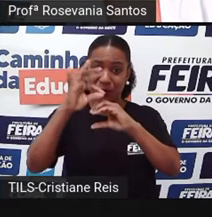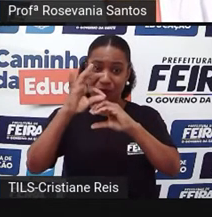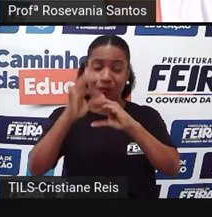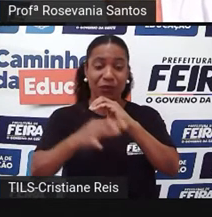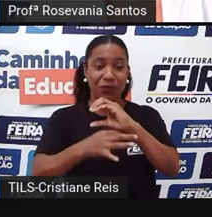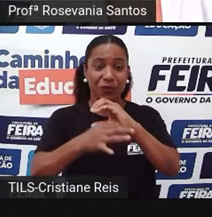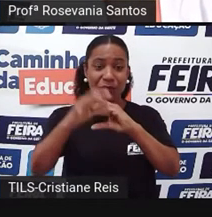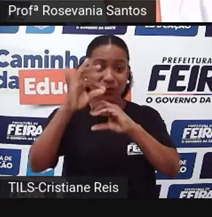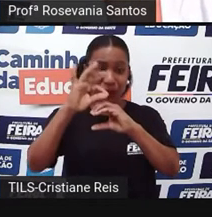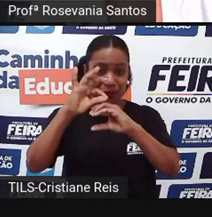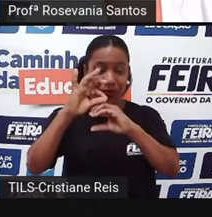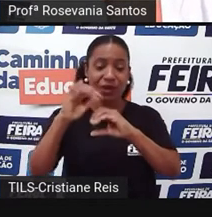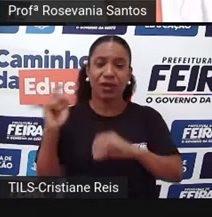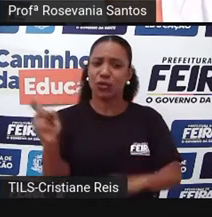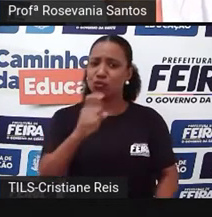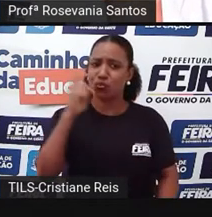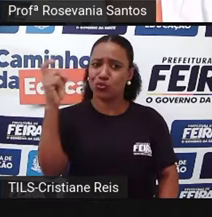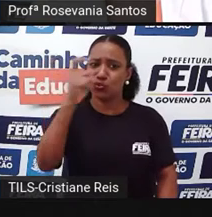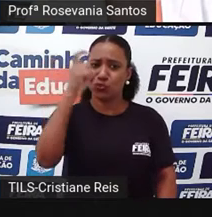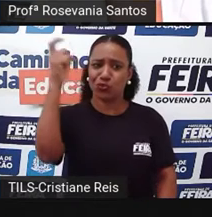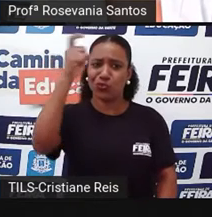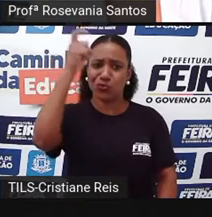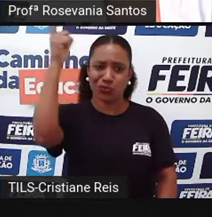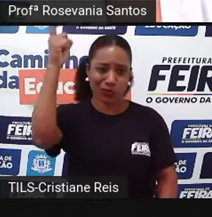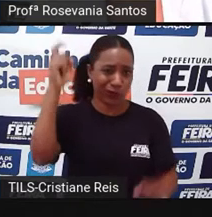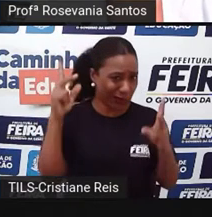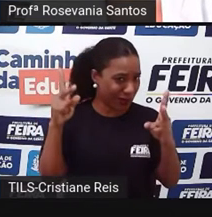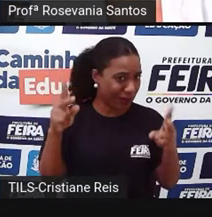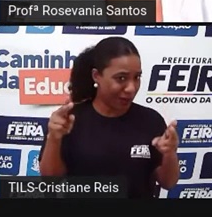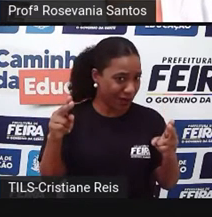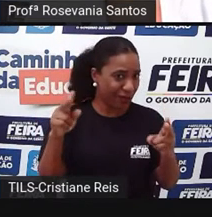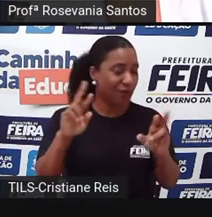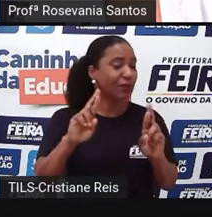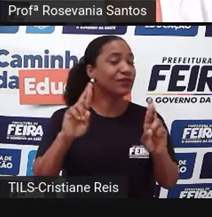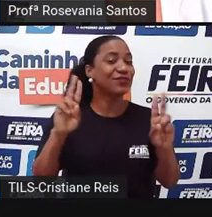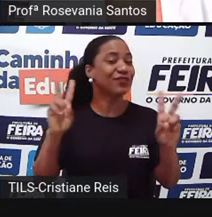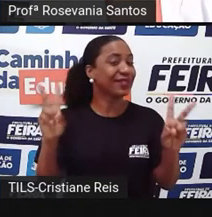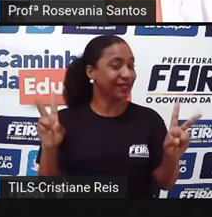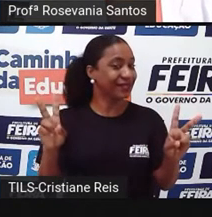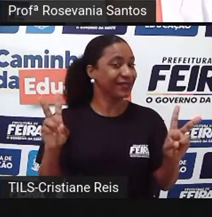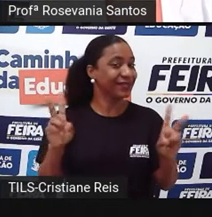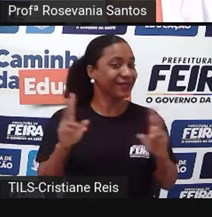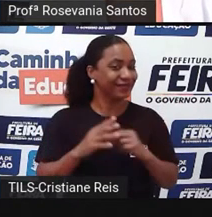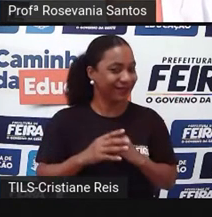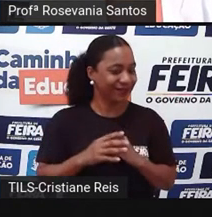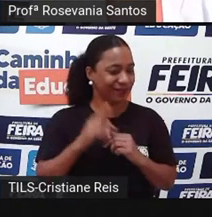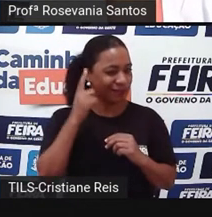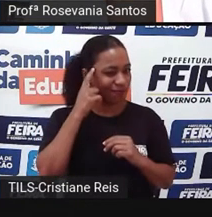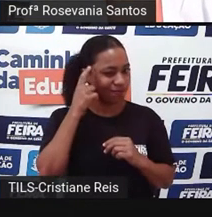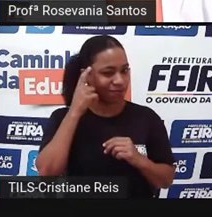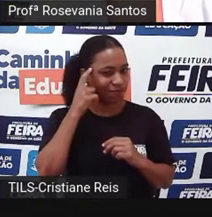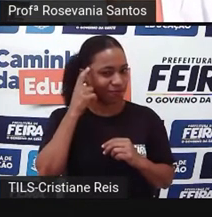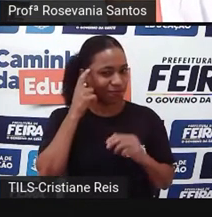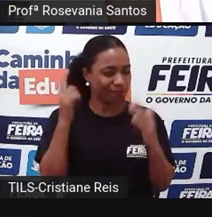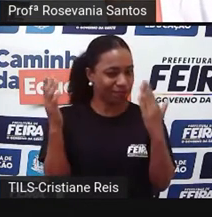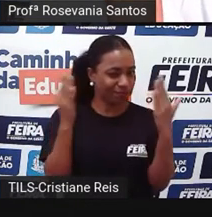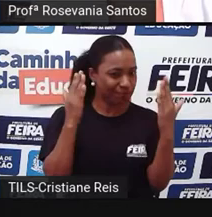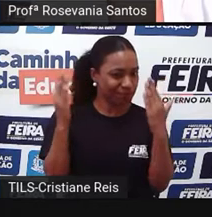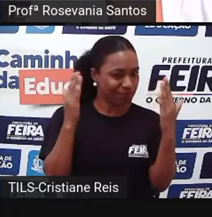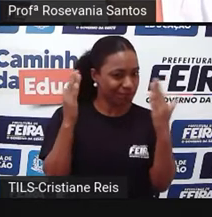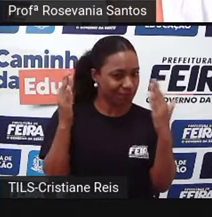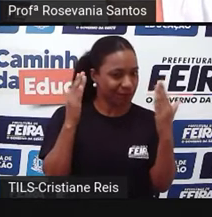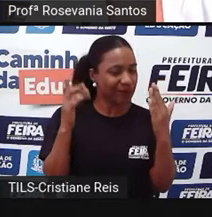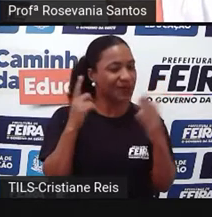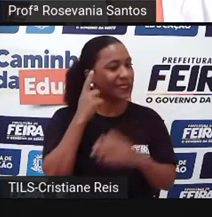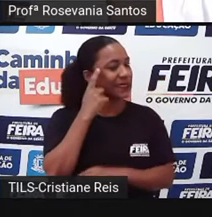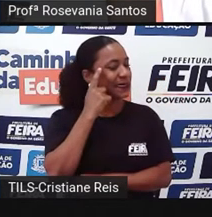Altura e altitude ou será que são coisas diferentes? Faz aí um, né, uma postinha aí com você mesmo, pra ver